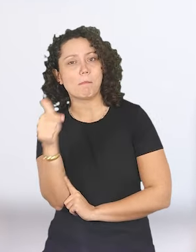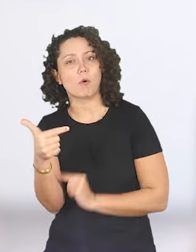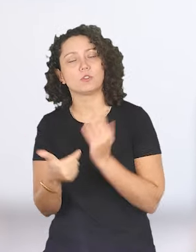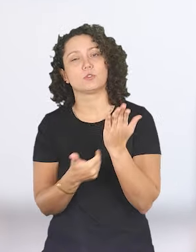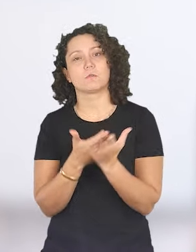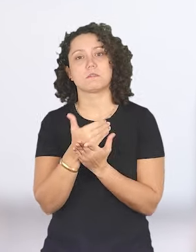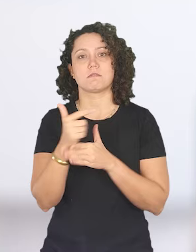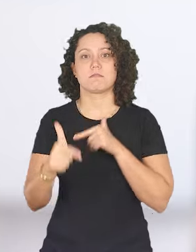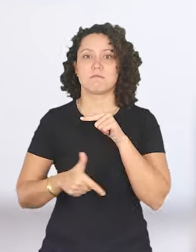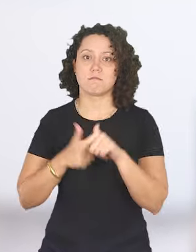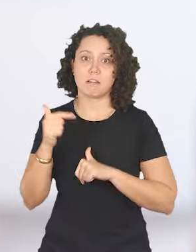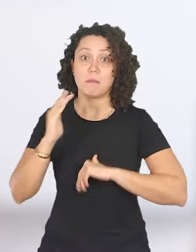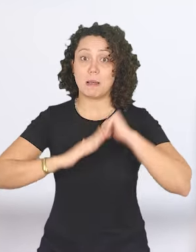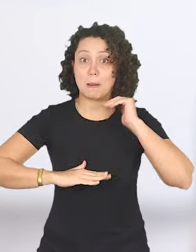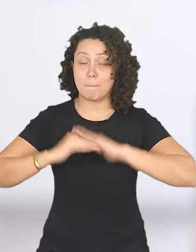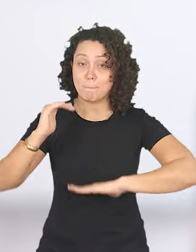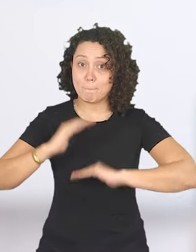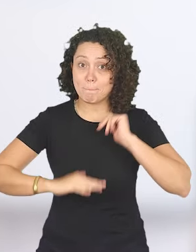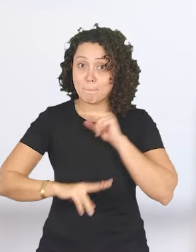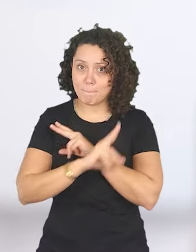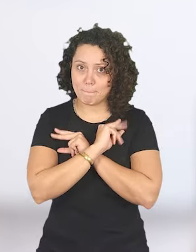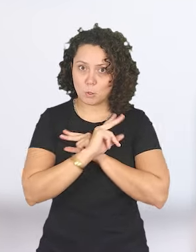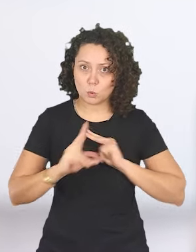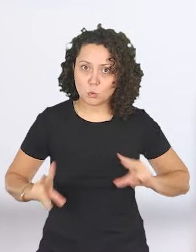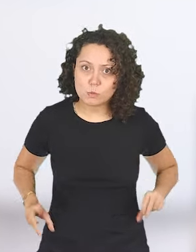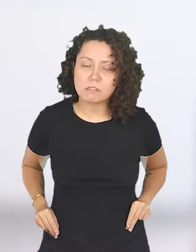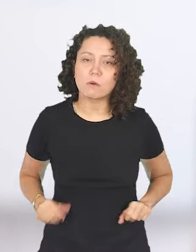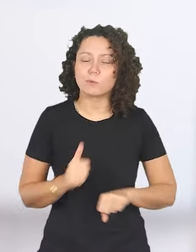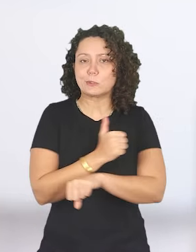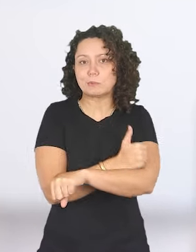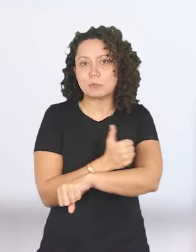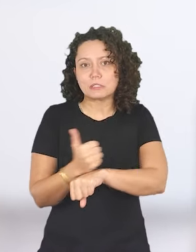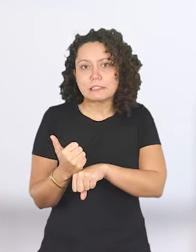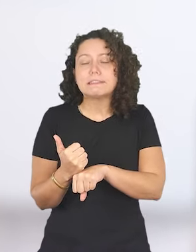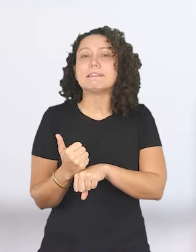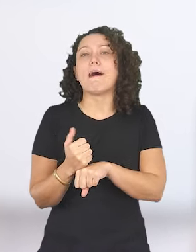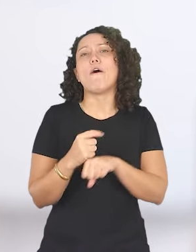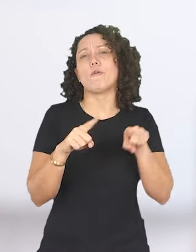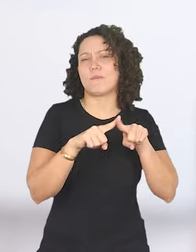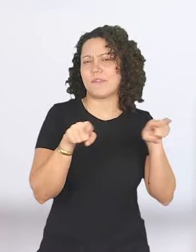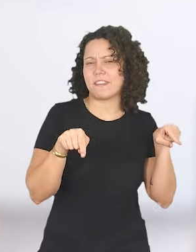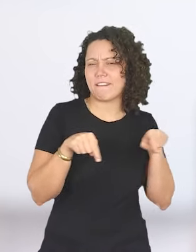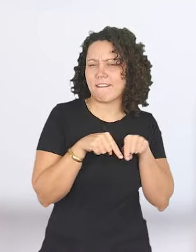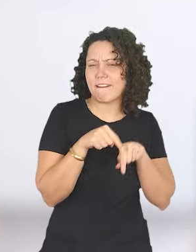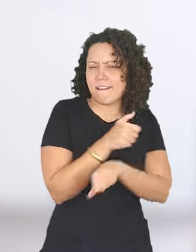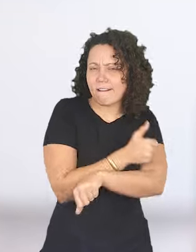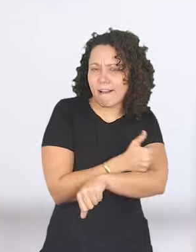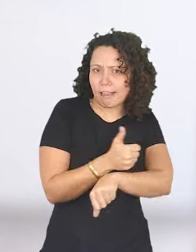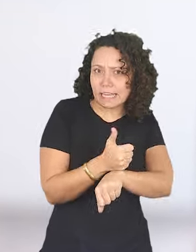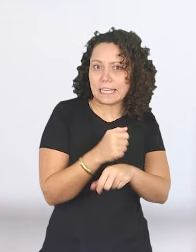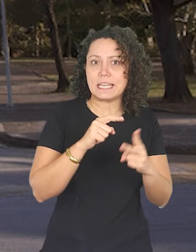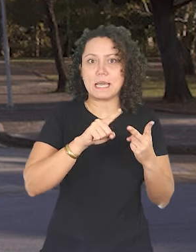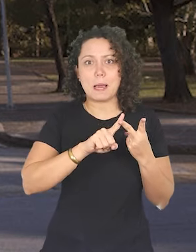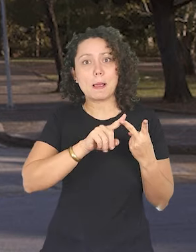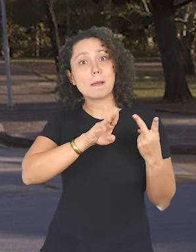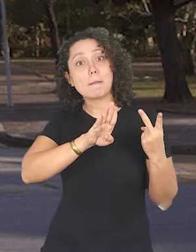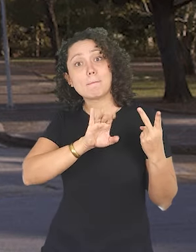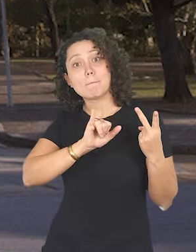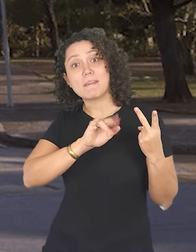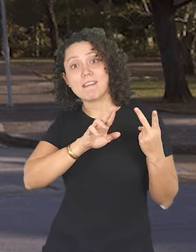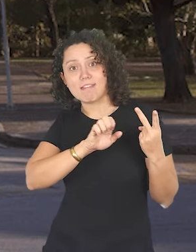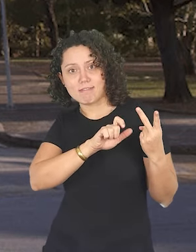produtora mesmo, então fazendo produção de exposições em galerias, fiz